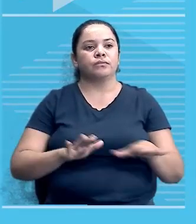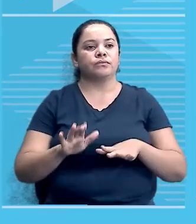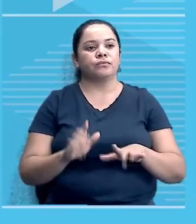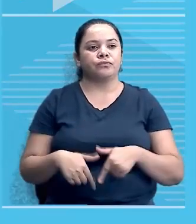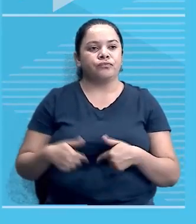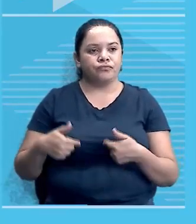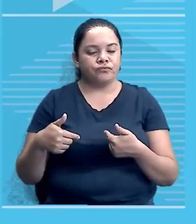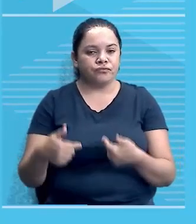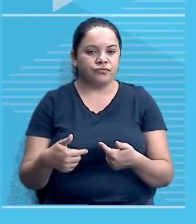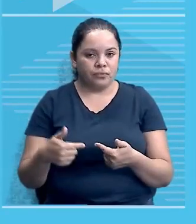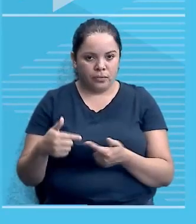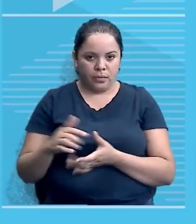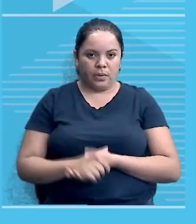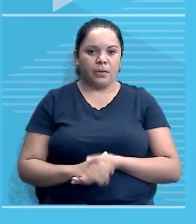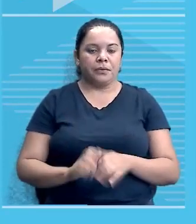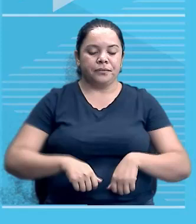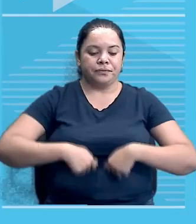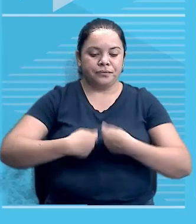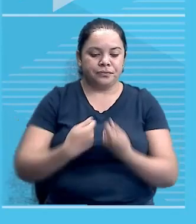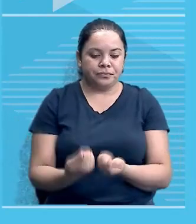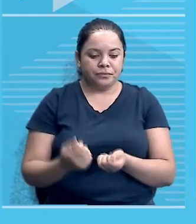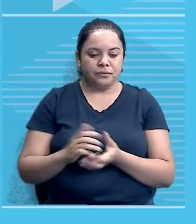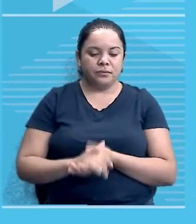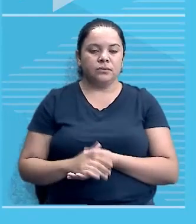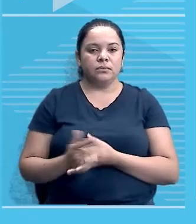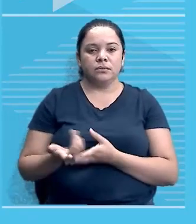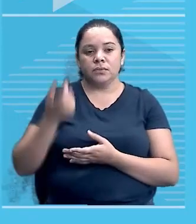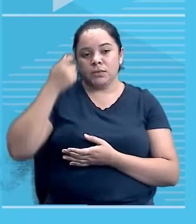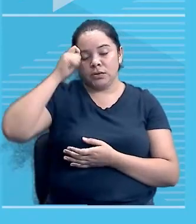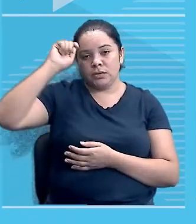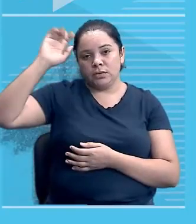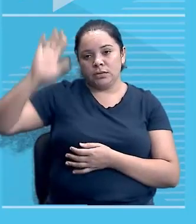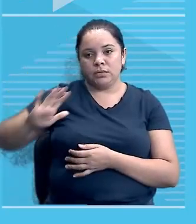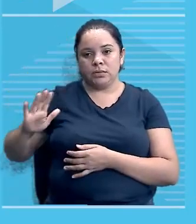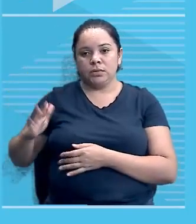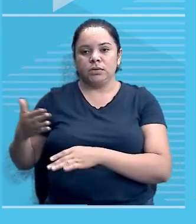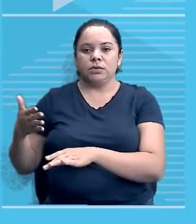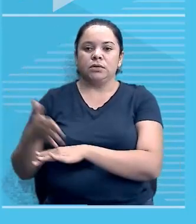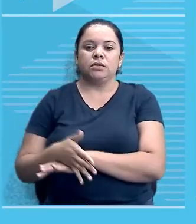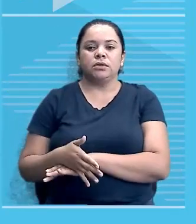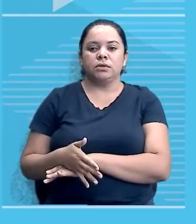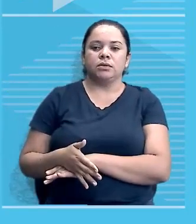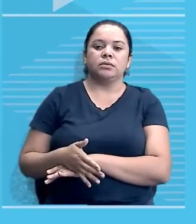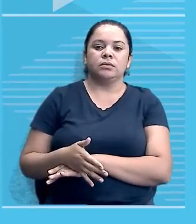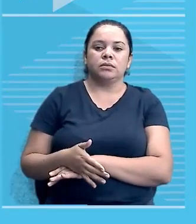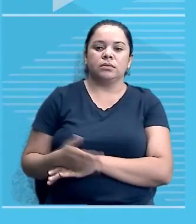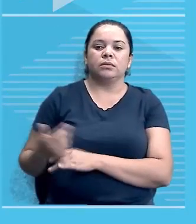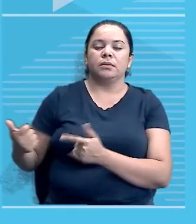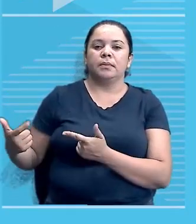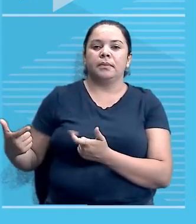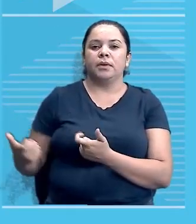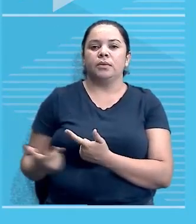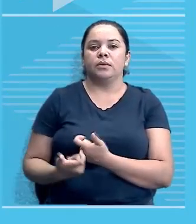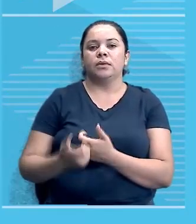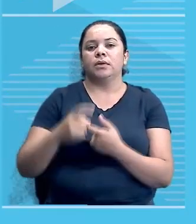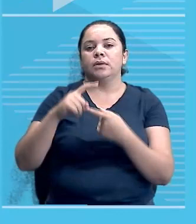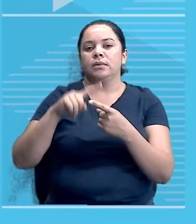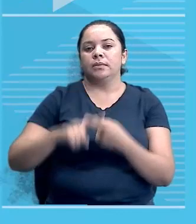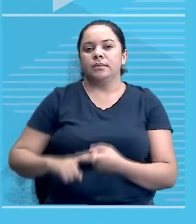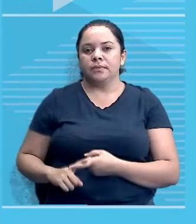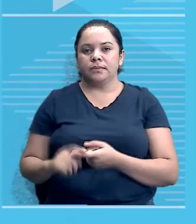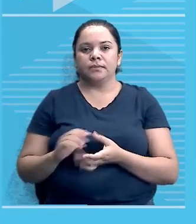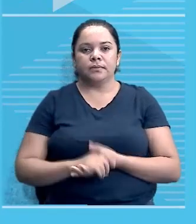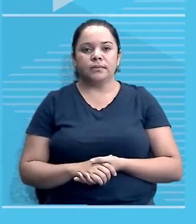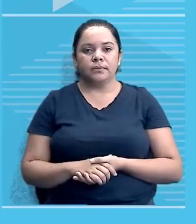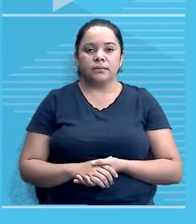potências. E como eu disse há poucos, os africanos vão entrar com sangue aí. E aí, lógico que tanto uma grande nação como a outra